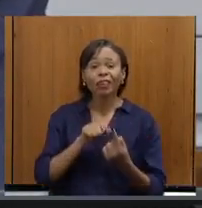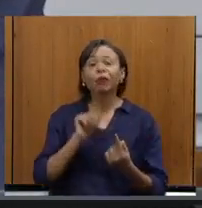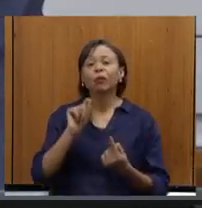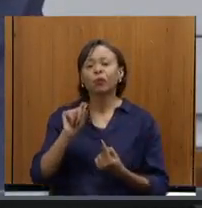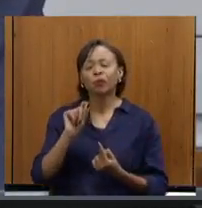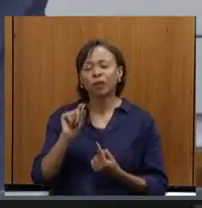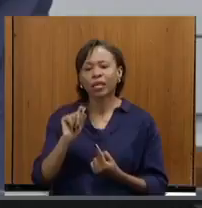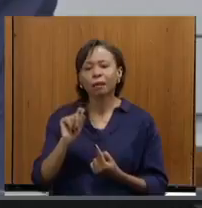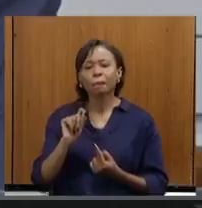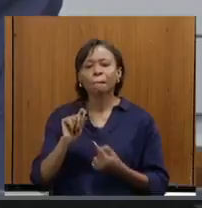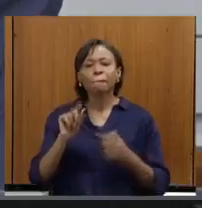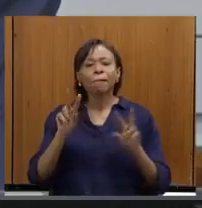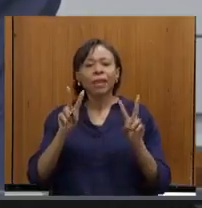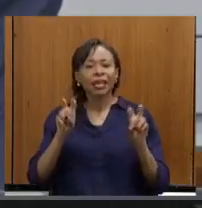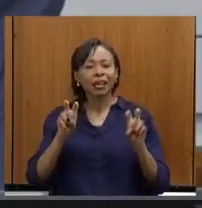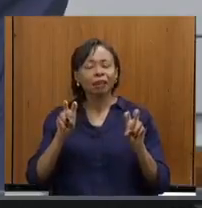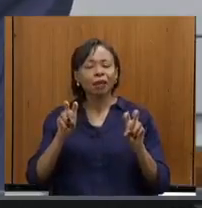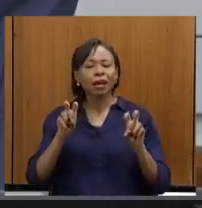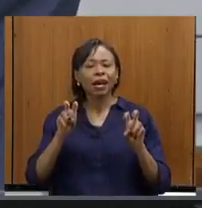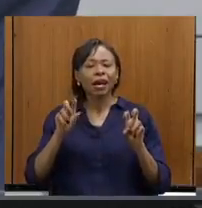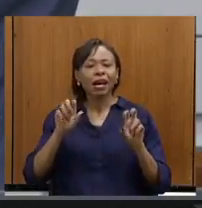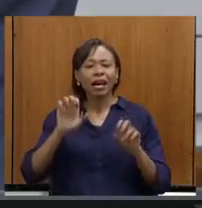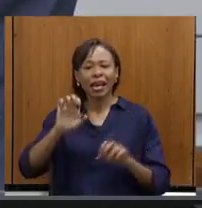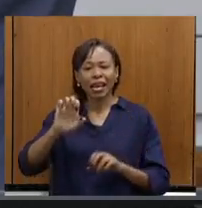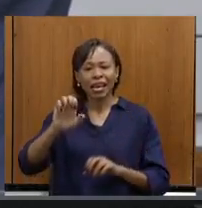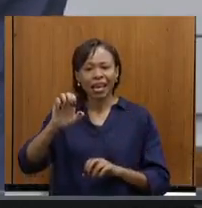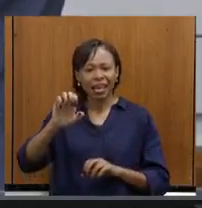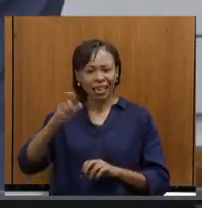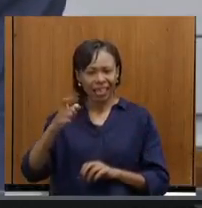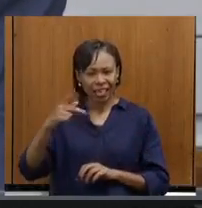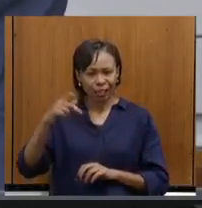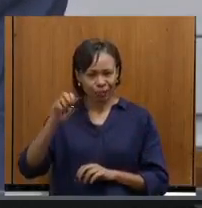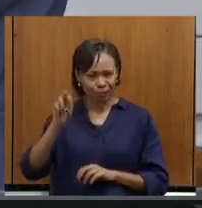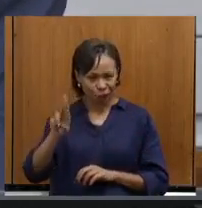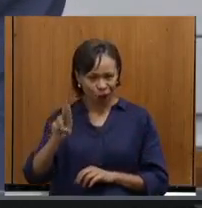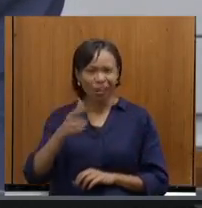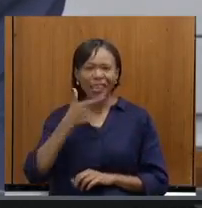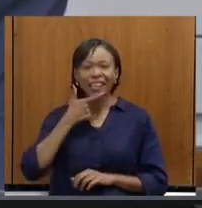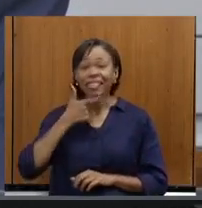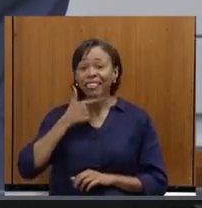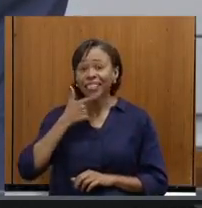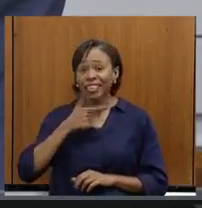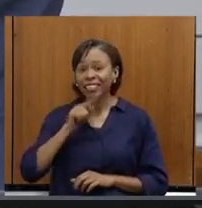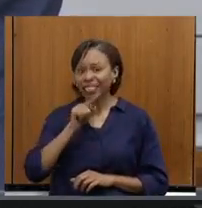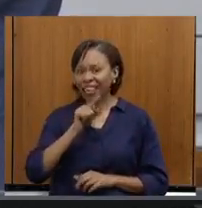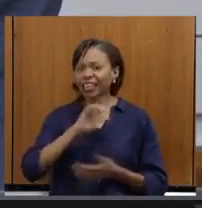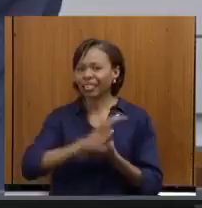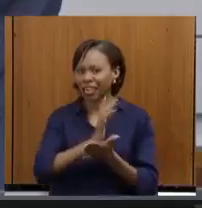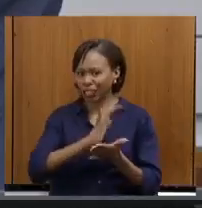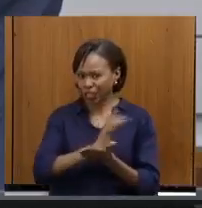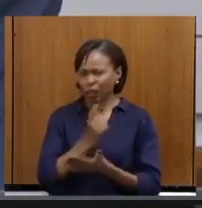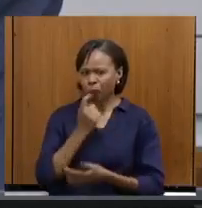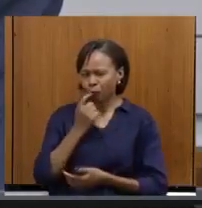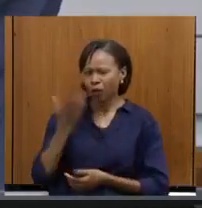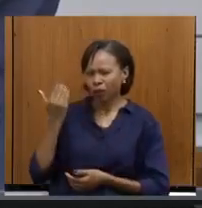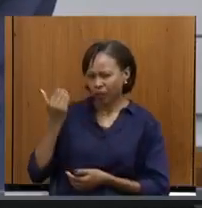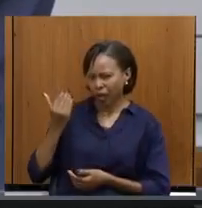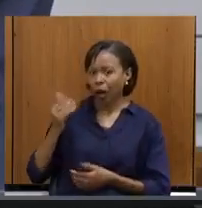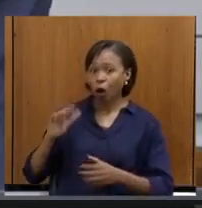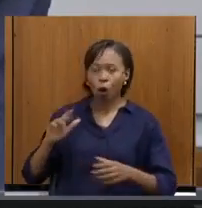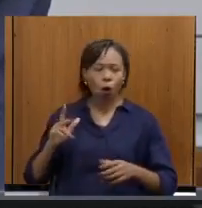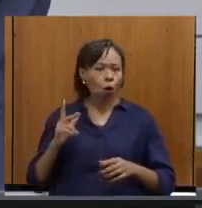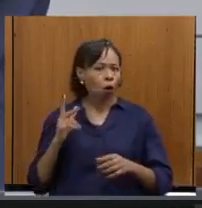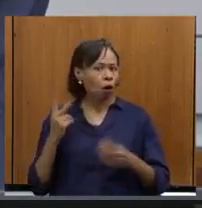Expo, queijo, que aconteceu em Araxá recentemente, foi um sucesso,